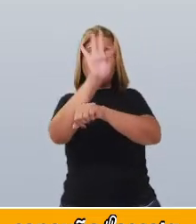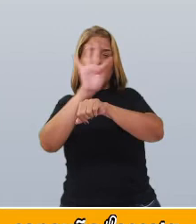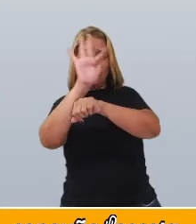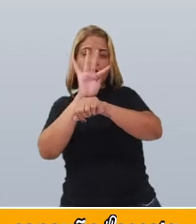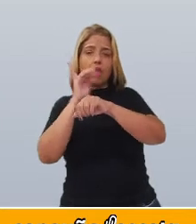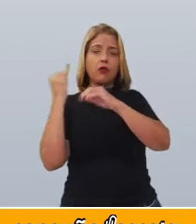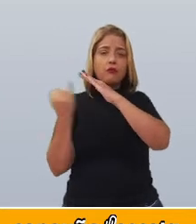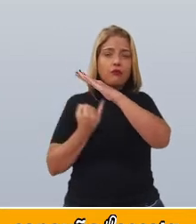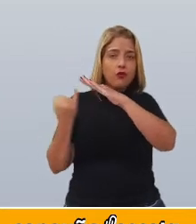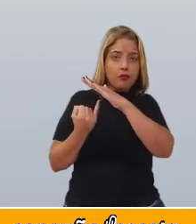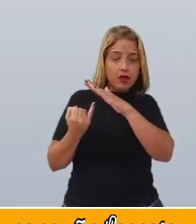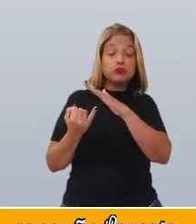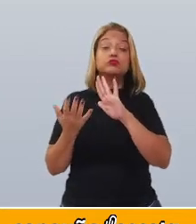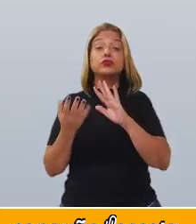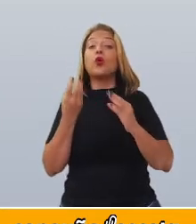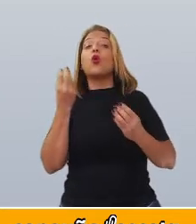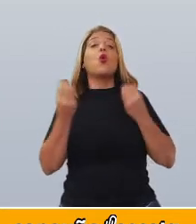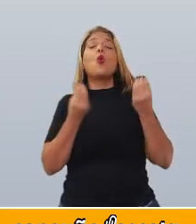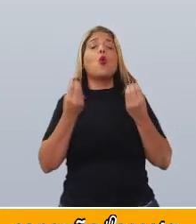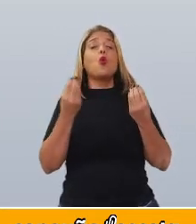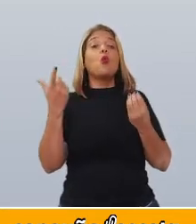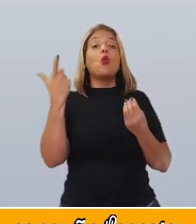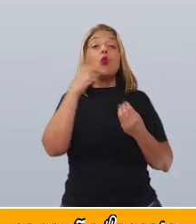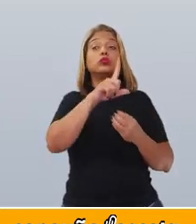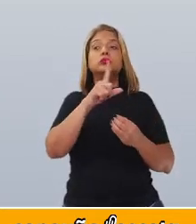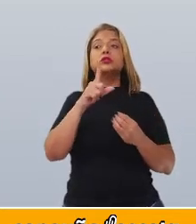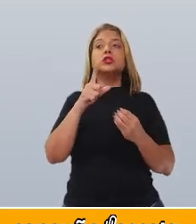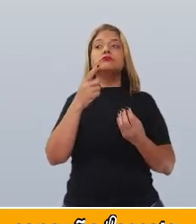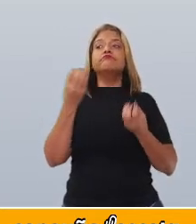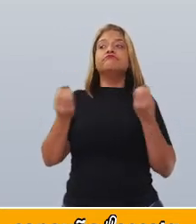melhor forma a depender do entrevistado e do tema?